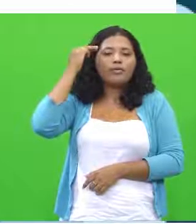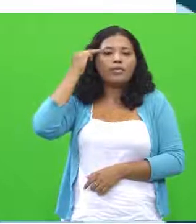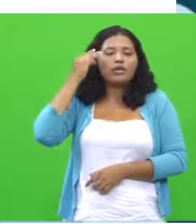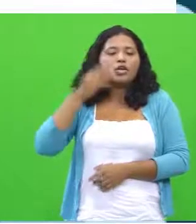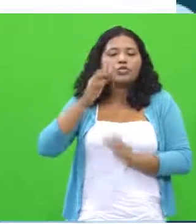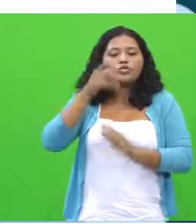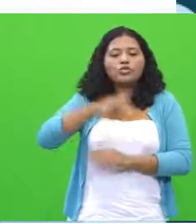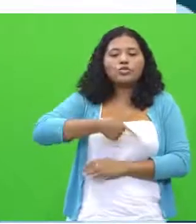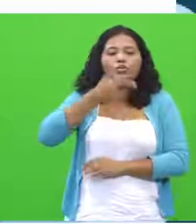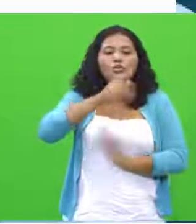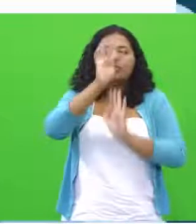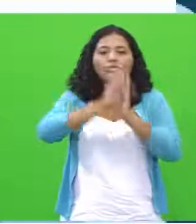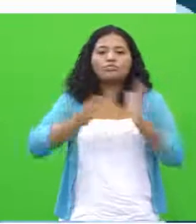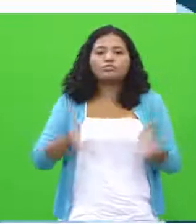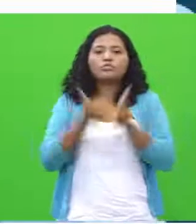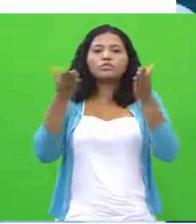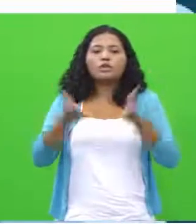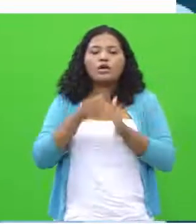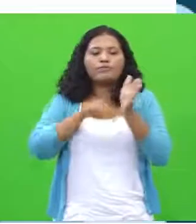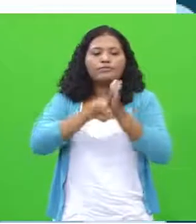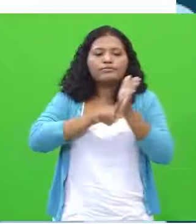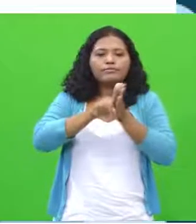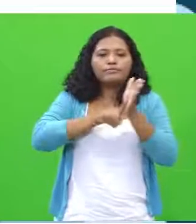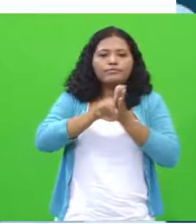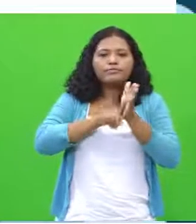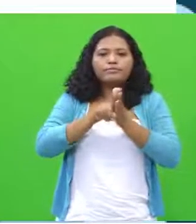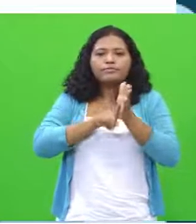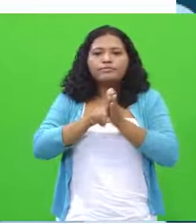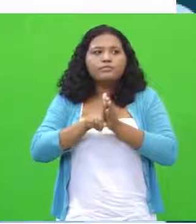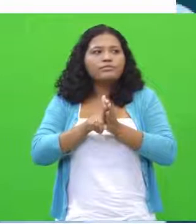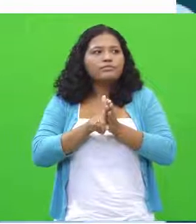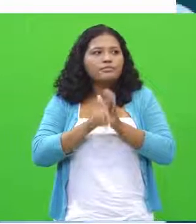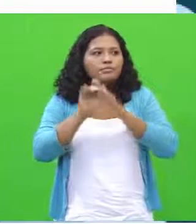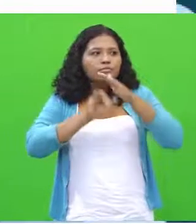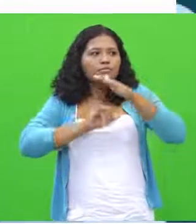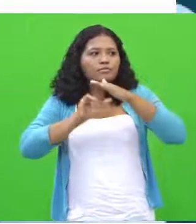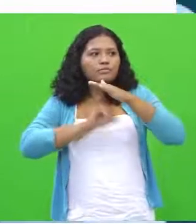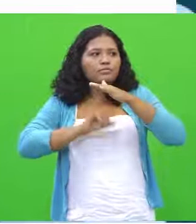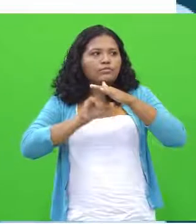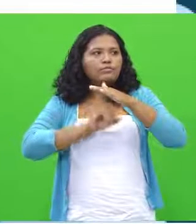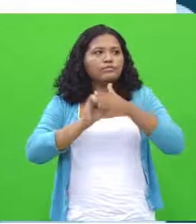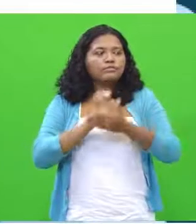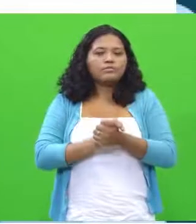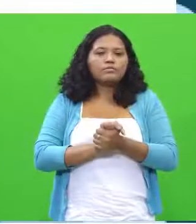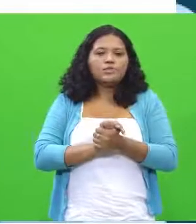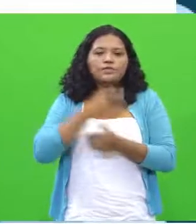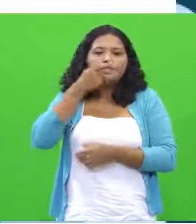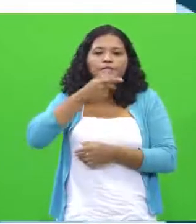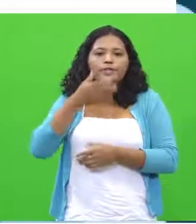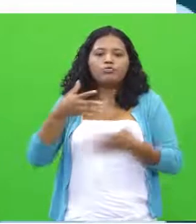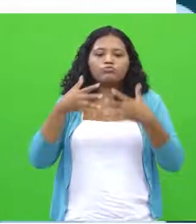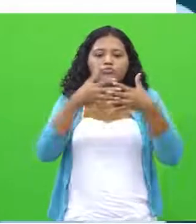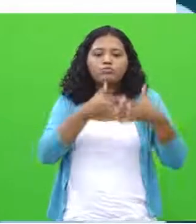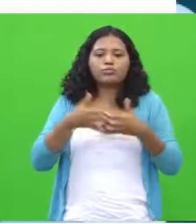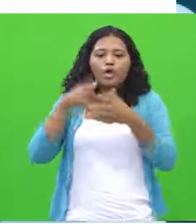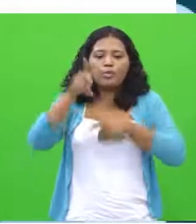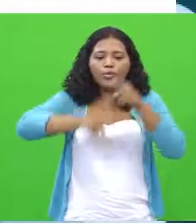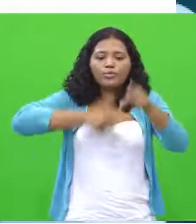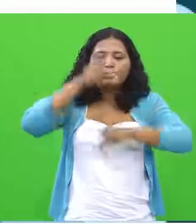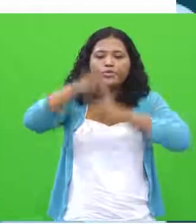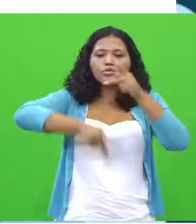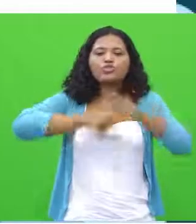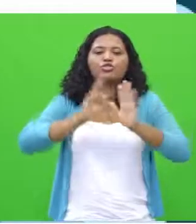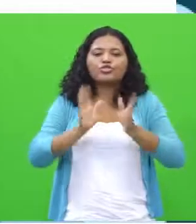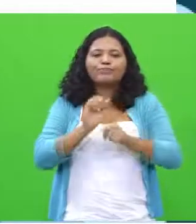seguinte. Uma pesquisa da consultoria Forest Research, revela que nos Estados Unidos, a população já passou